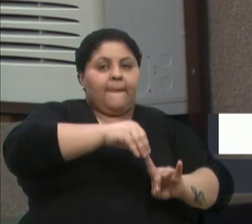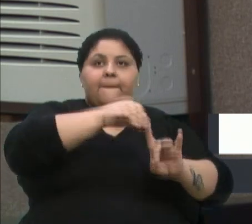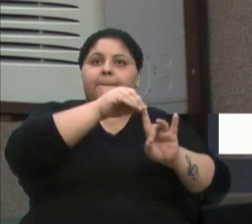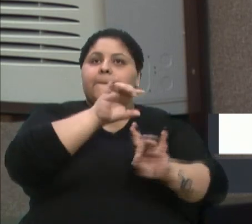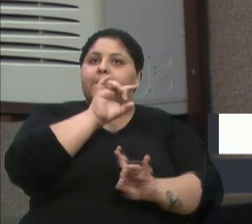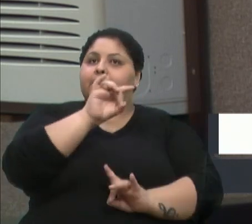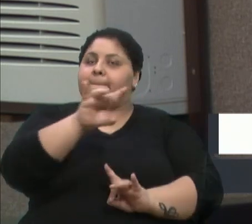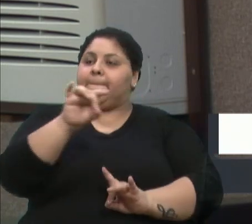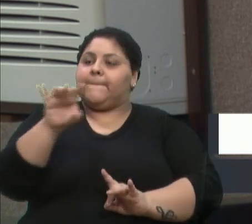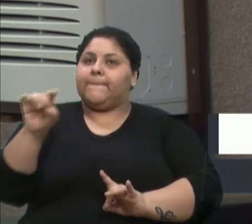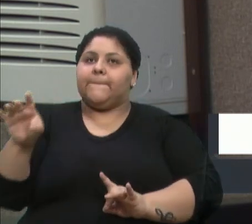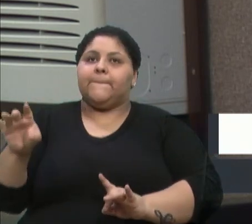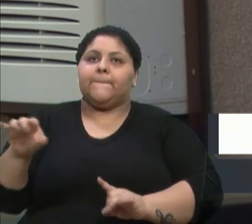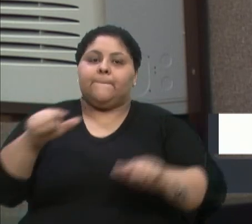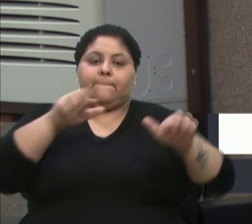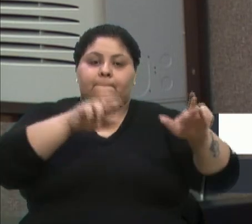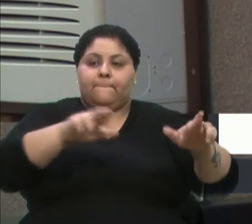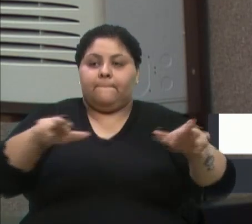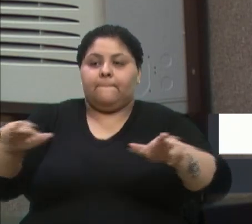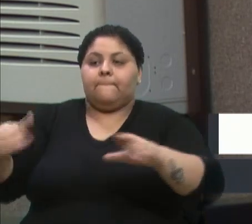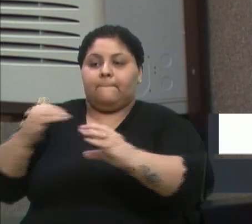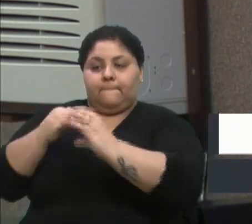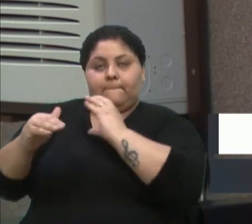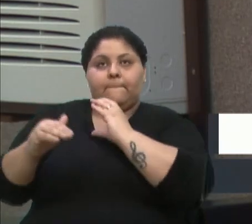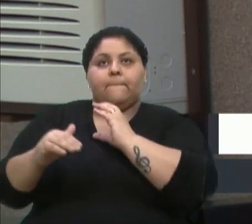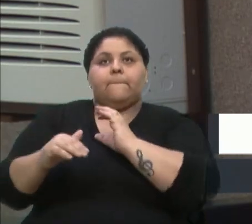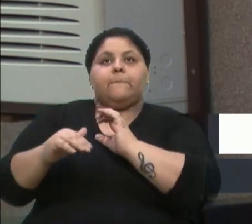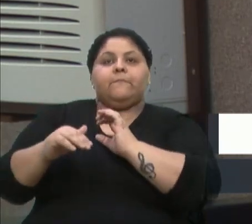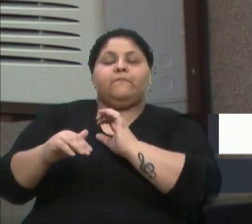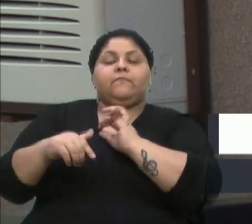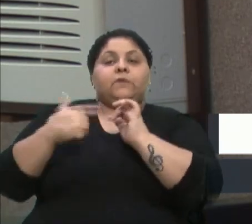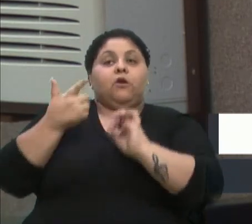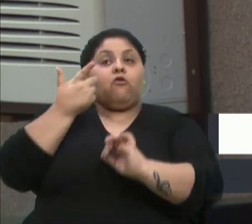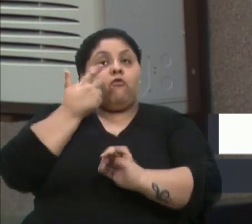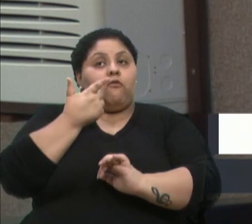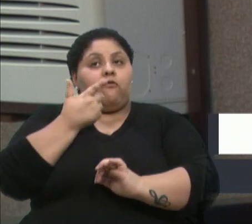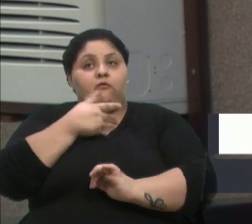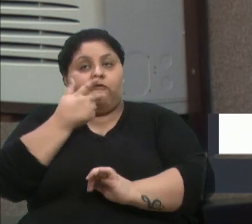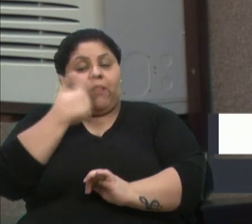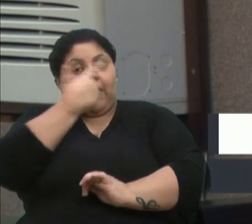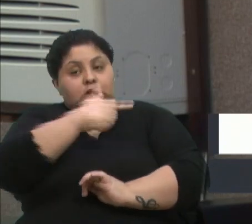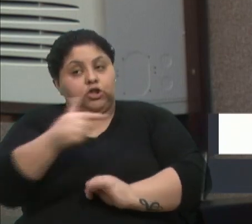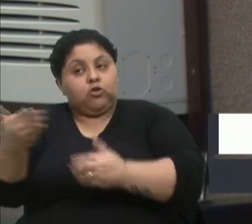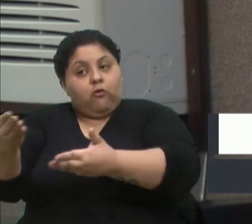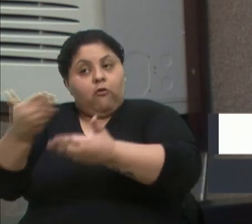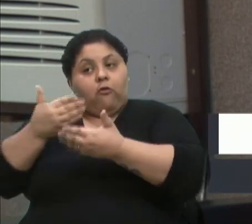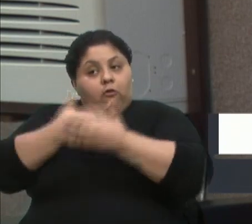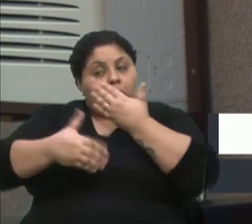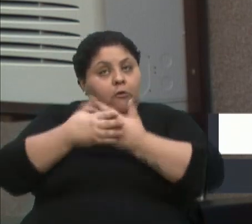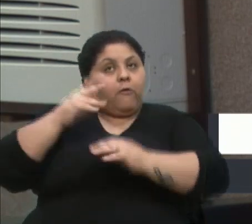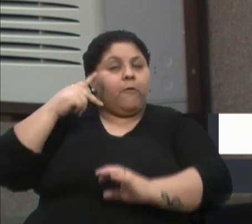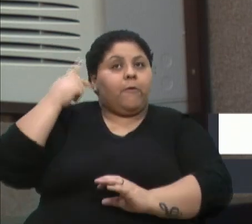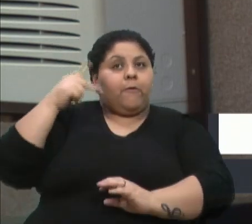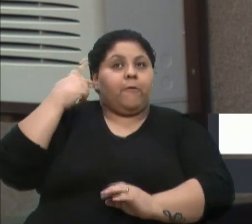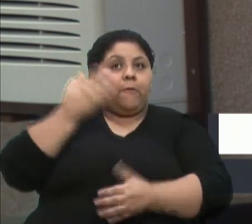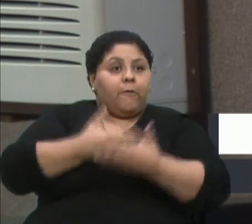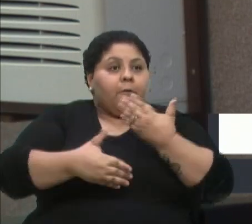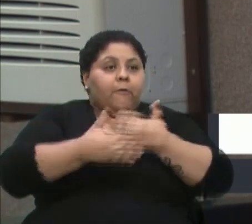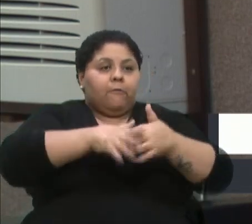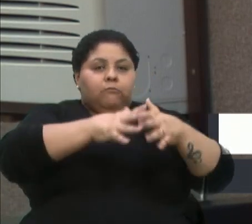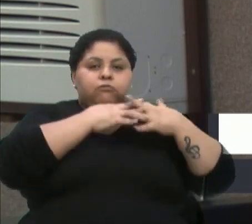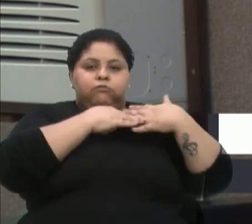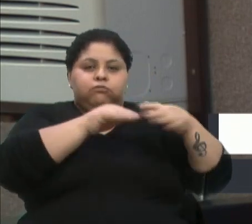cada região encaminhada. Então, reiterar o convite aí a todos os vereadores, reiterar o convite a todo o movimento